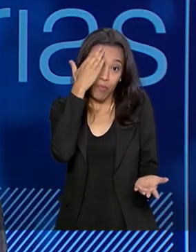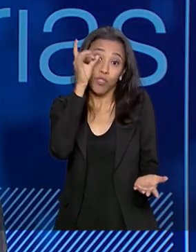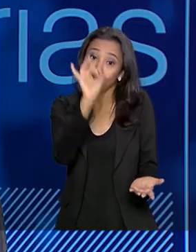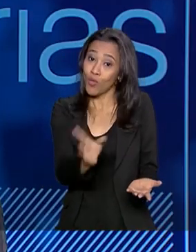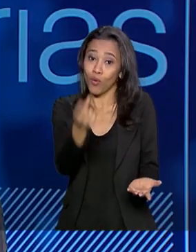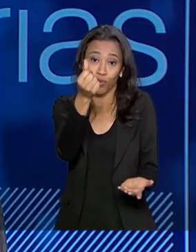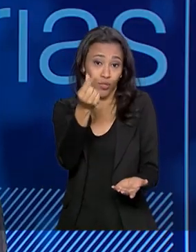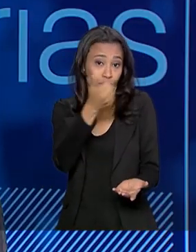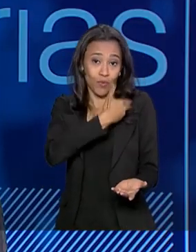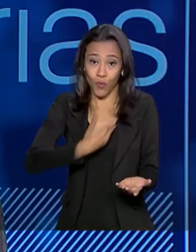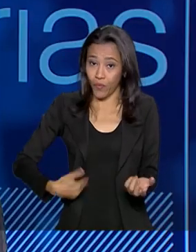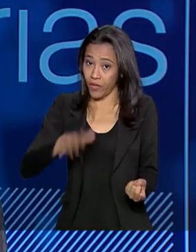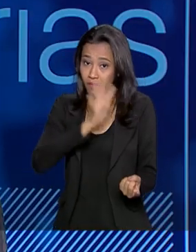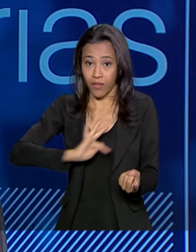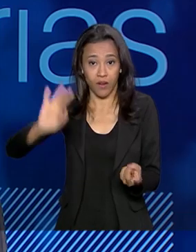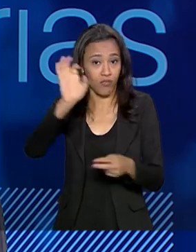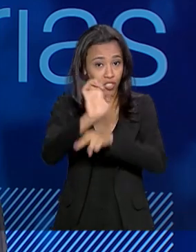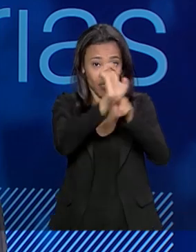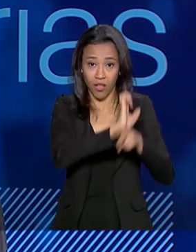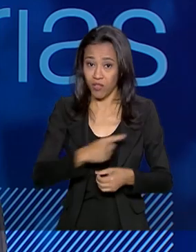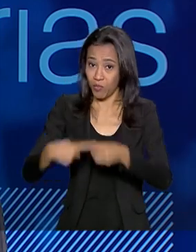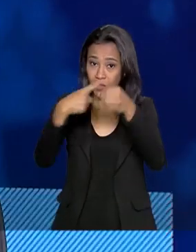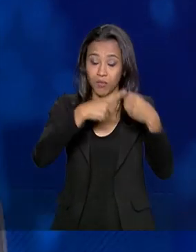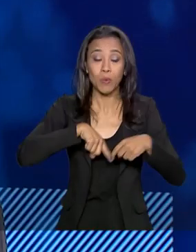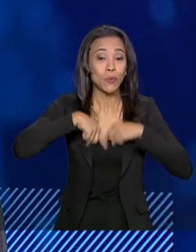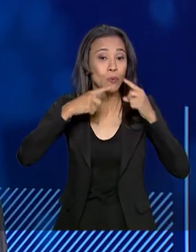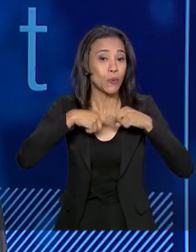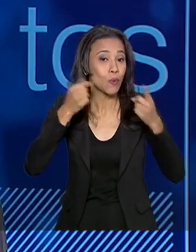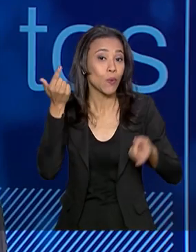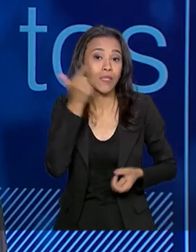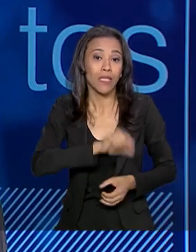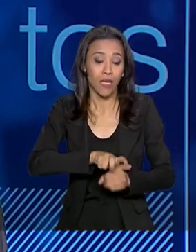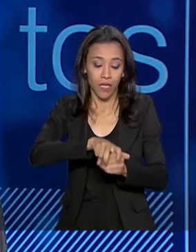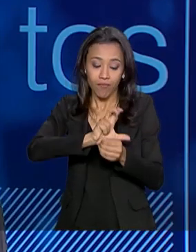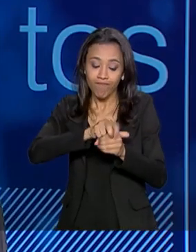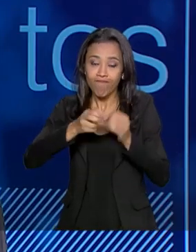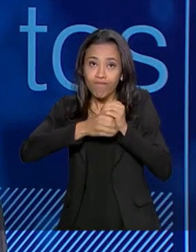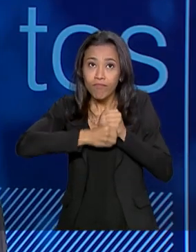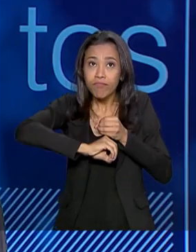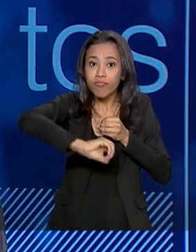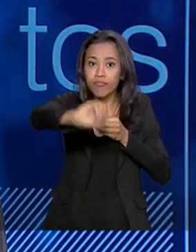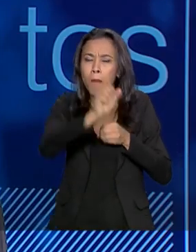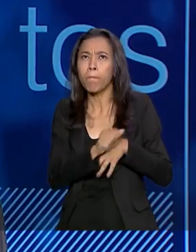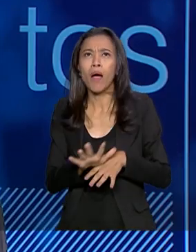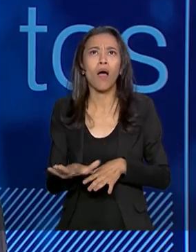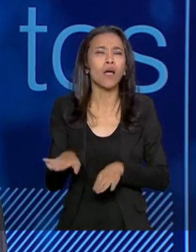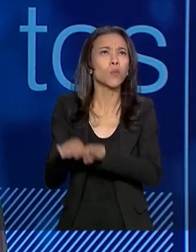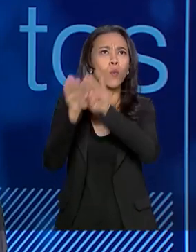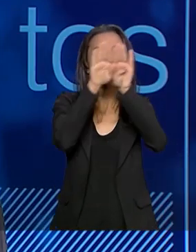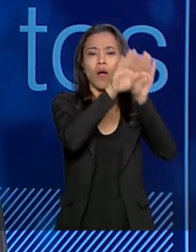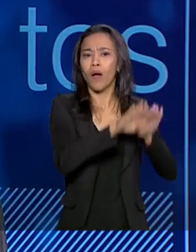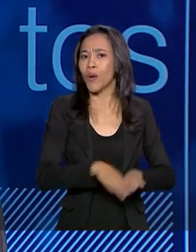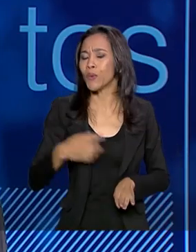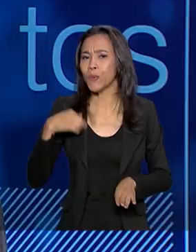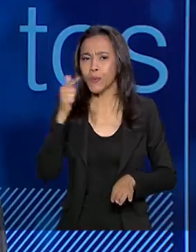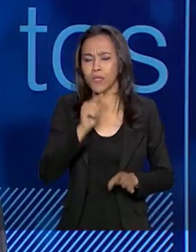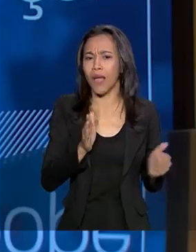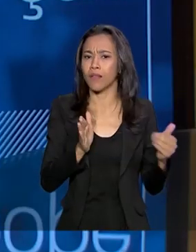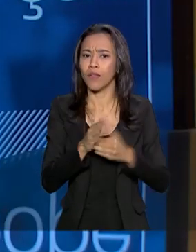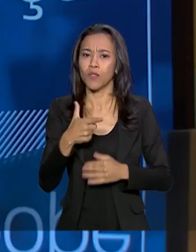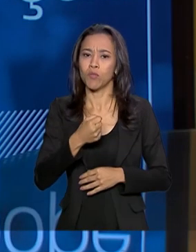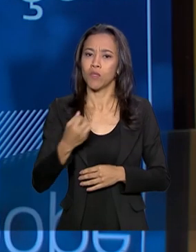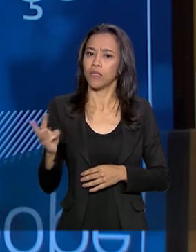públicos, tanto do governo federal quanto dos estados e municípios, não universalizaremos tão cedo. Os estudos mostram 2033